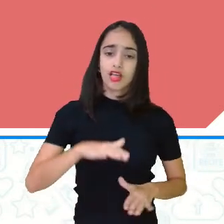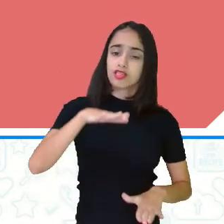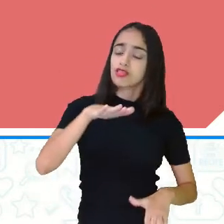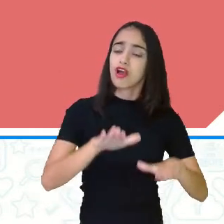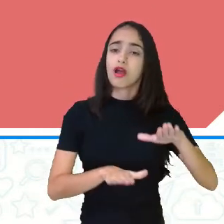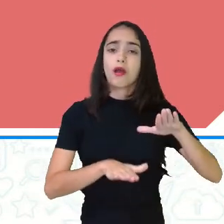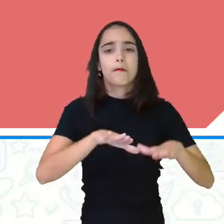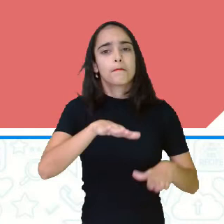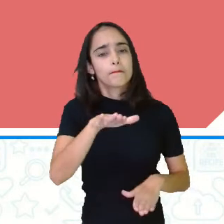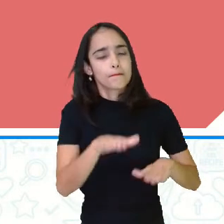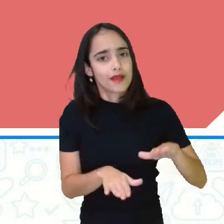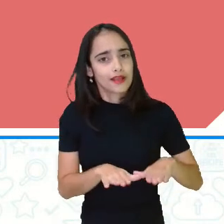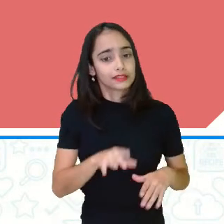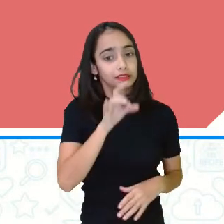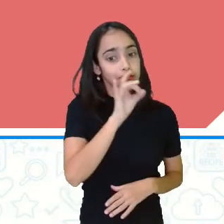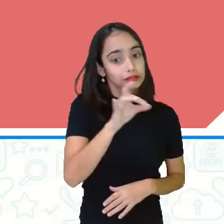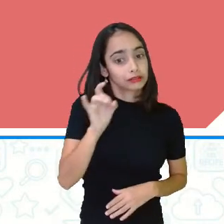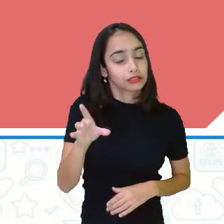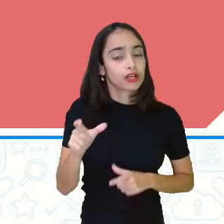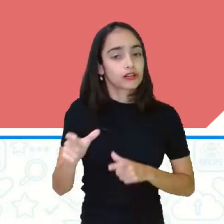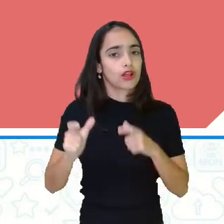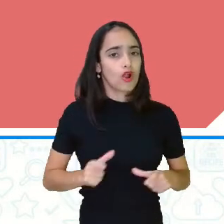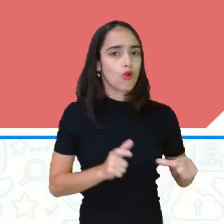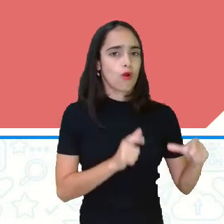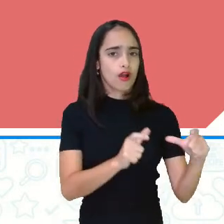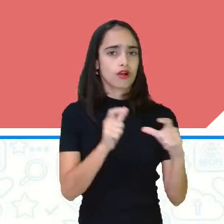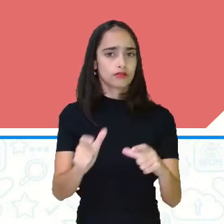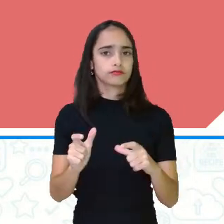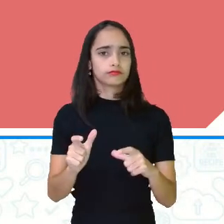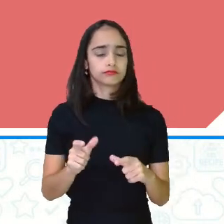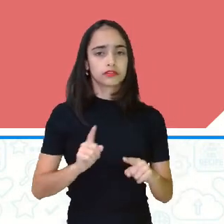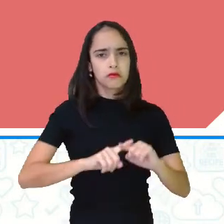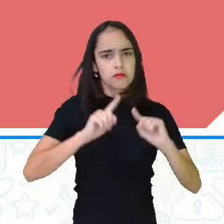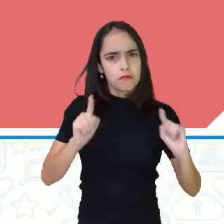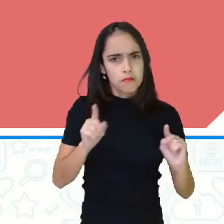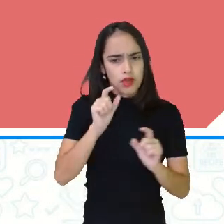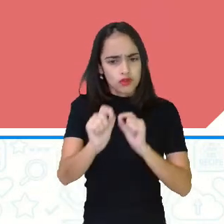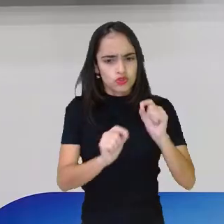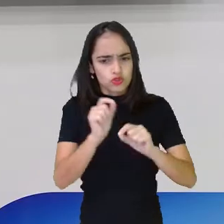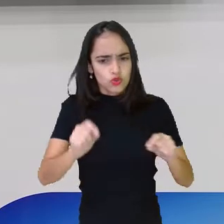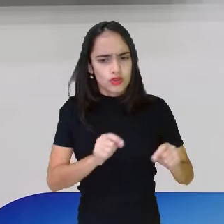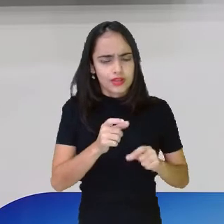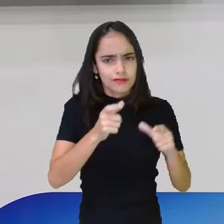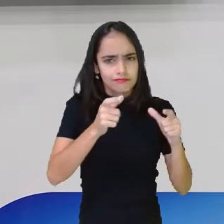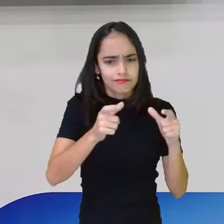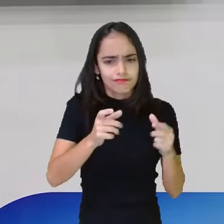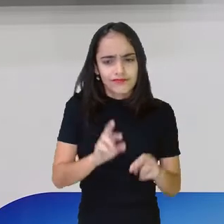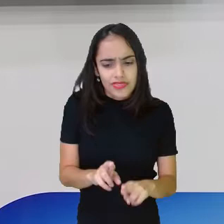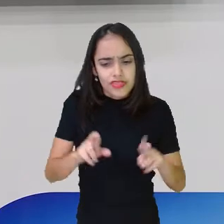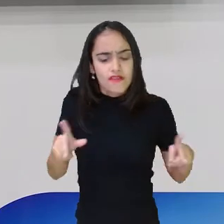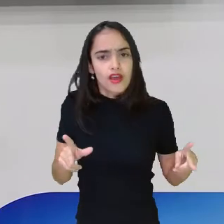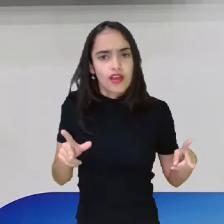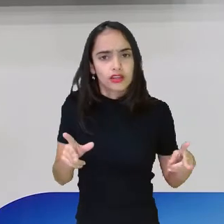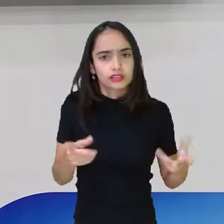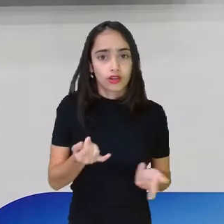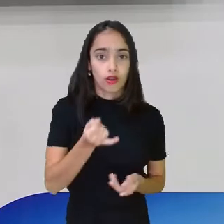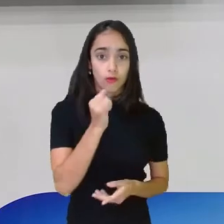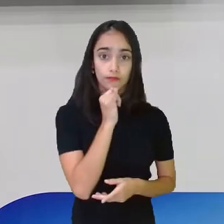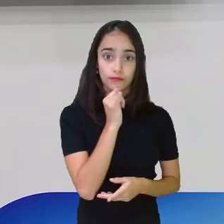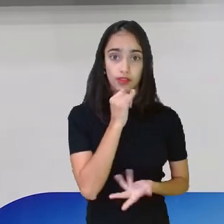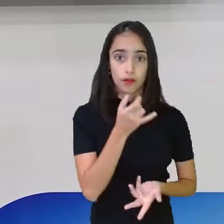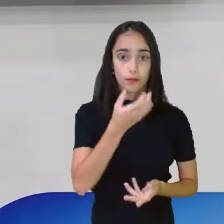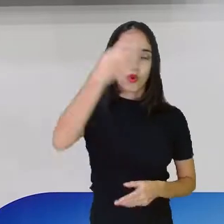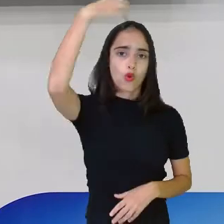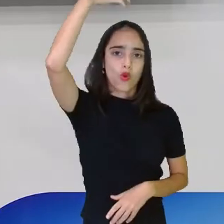Varia de locais as denominações. Mas o que é que varia? Vê só. Um rei, a gente diz que um rei, ele